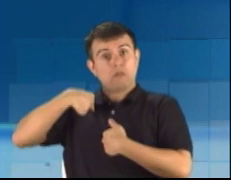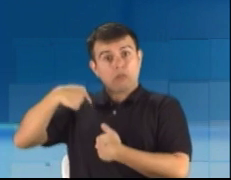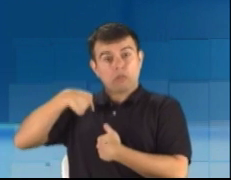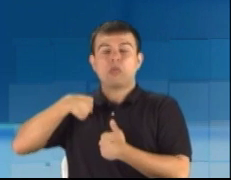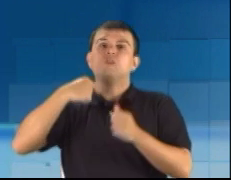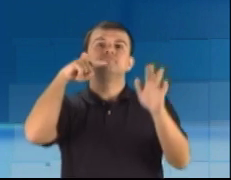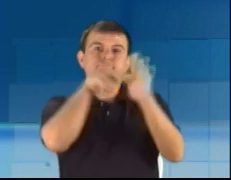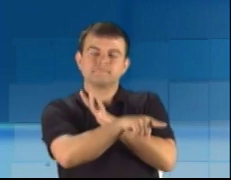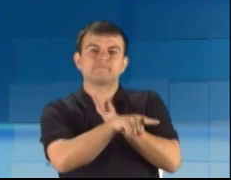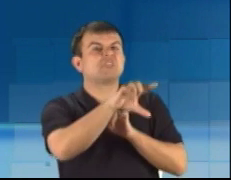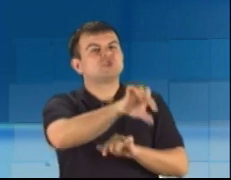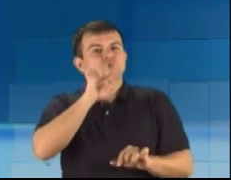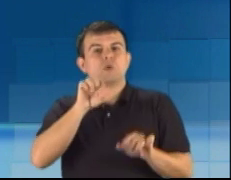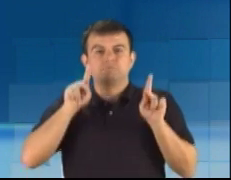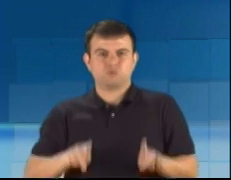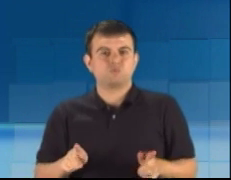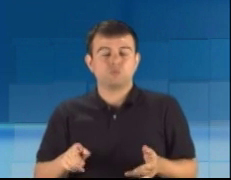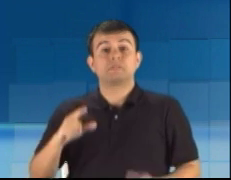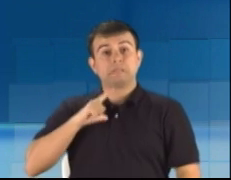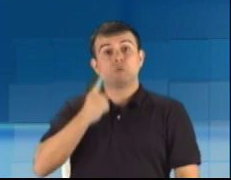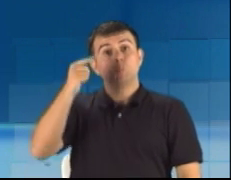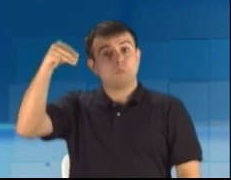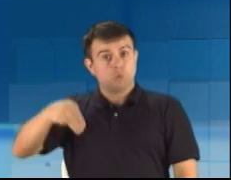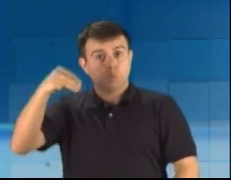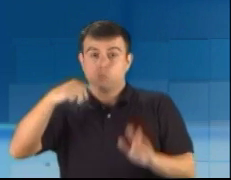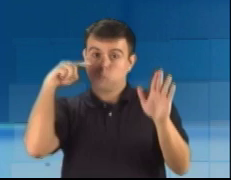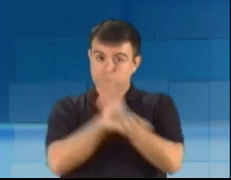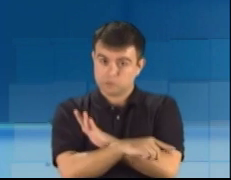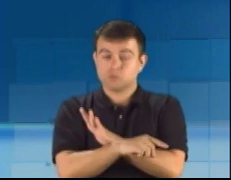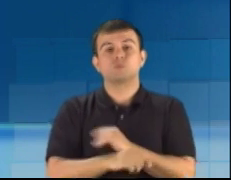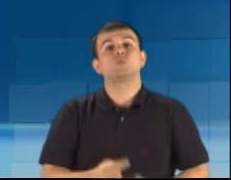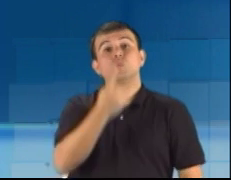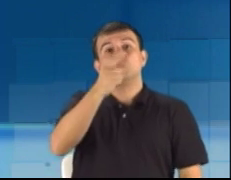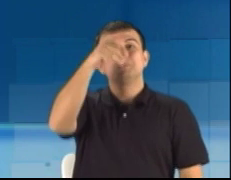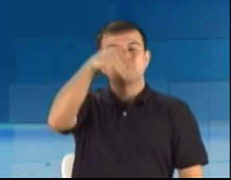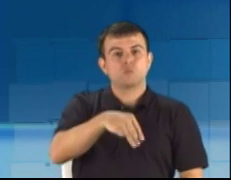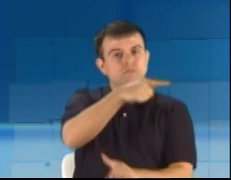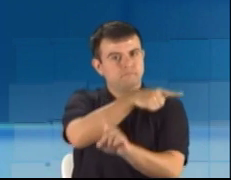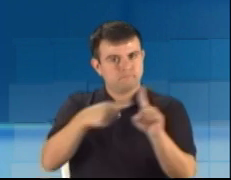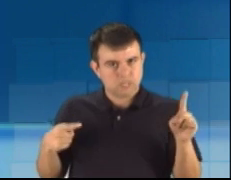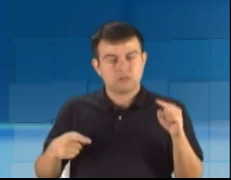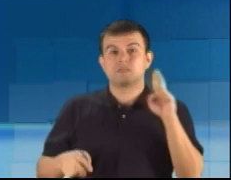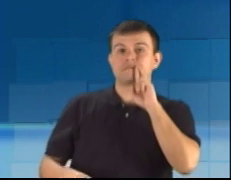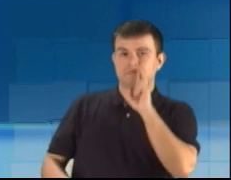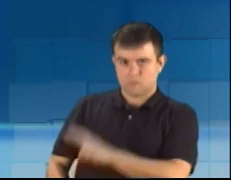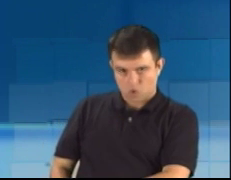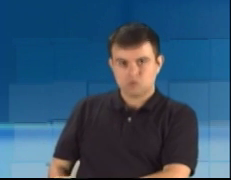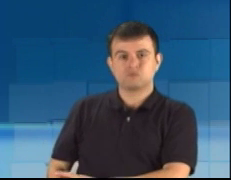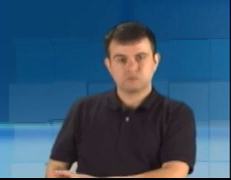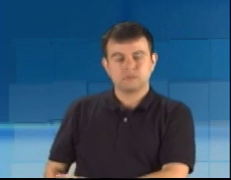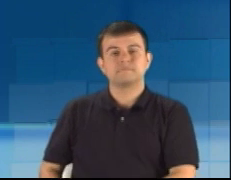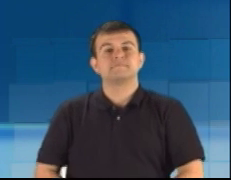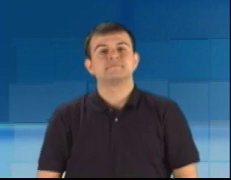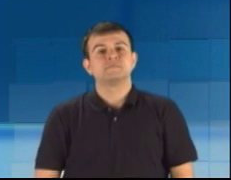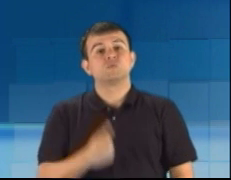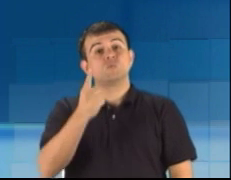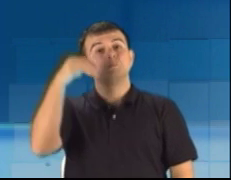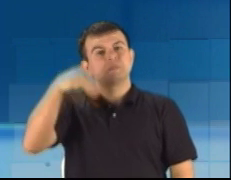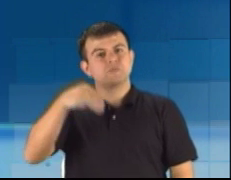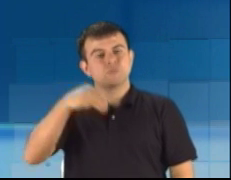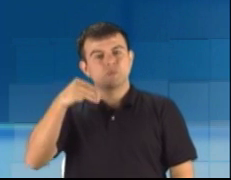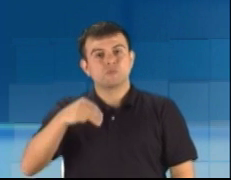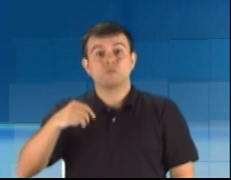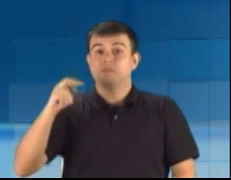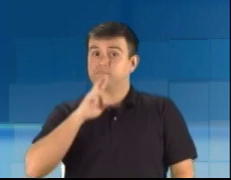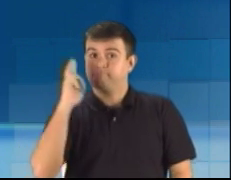terão um minuto para a pergunta, um minuto e trinta segundos para a resposta, um minuto de réplica